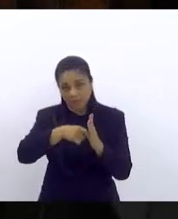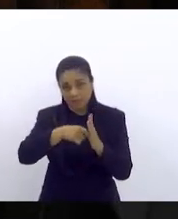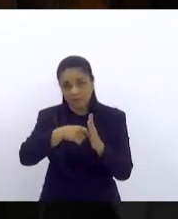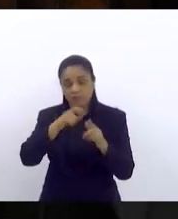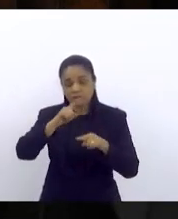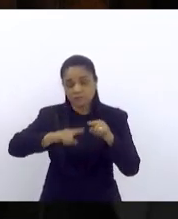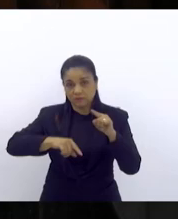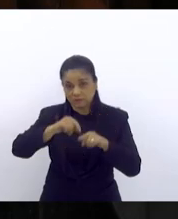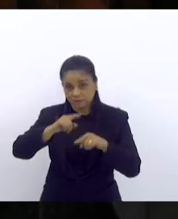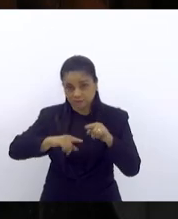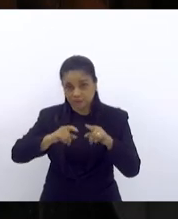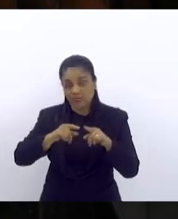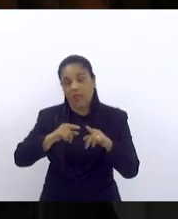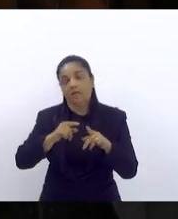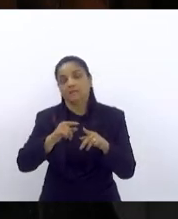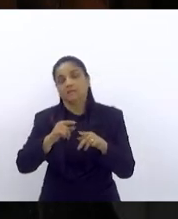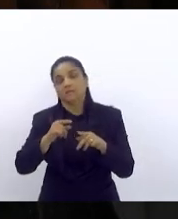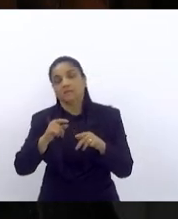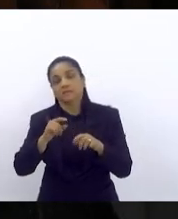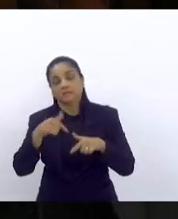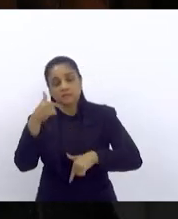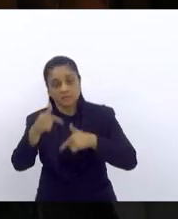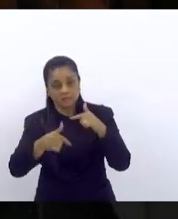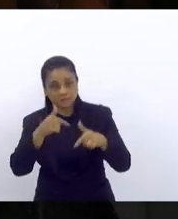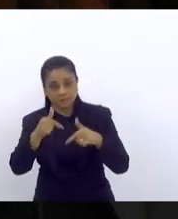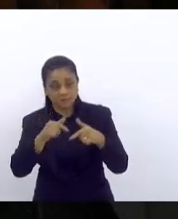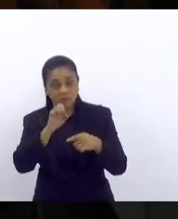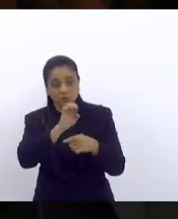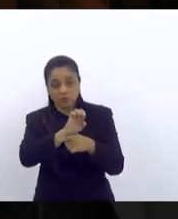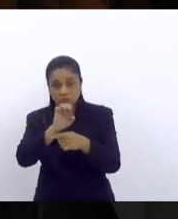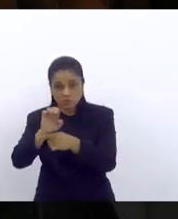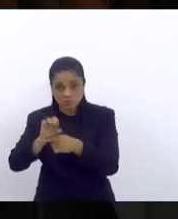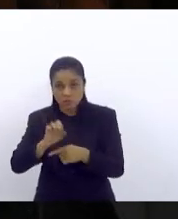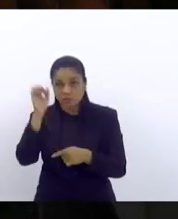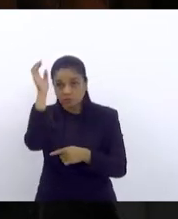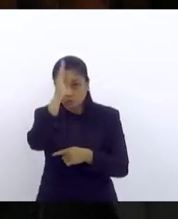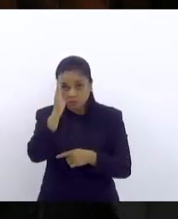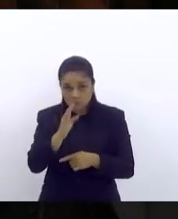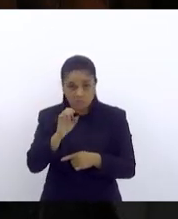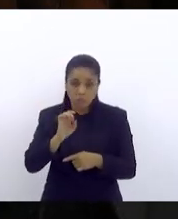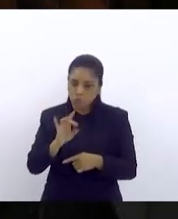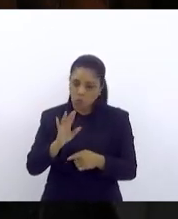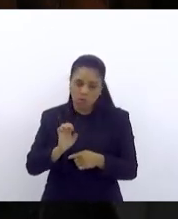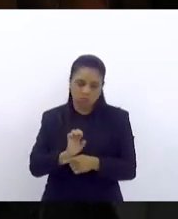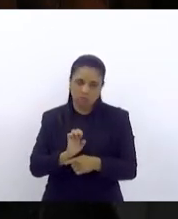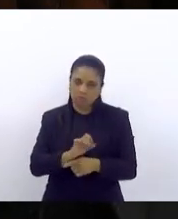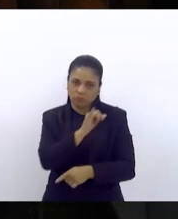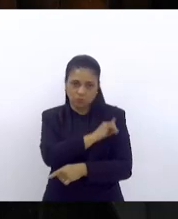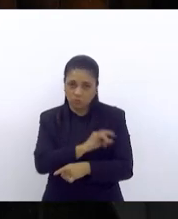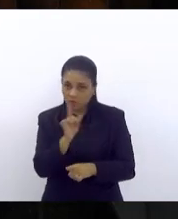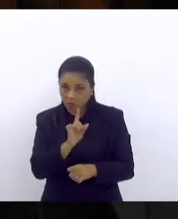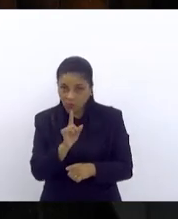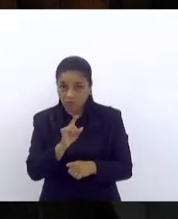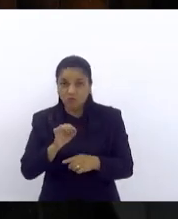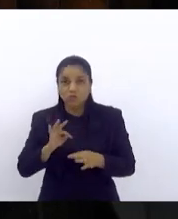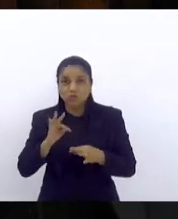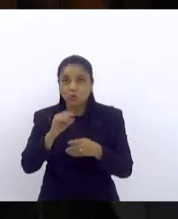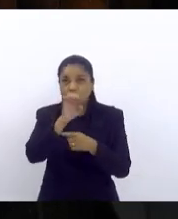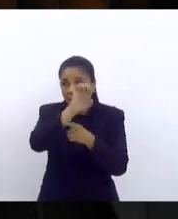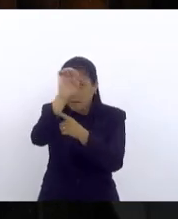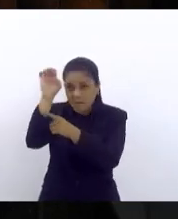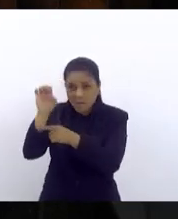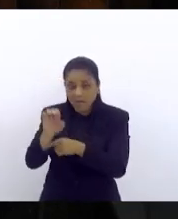essenciais para os estados brasileiros não só para o rio de janeiro houve a redução da alíquota de